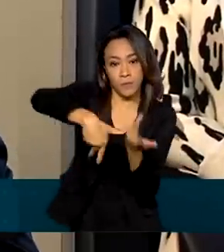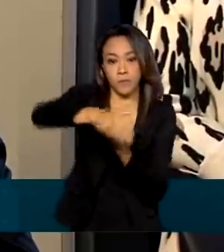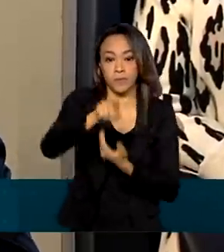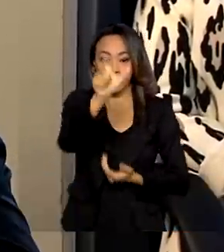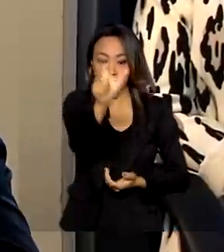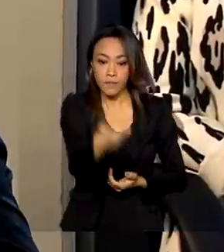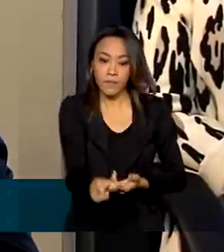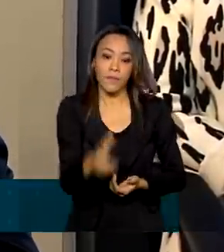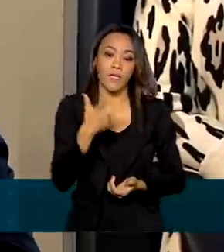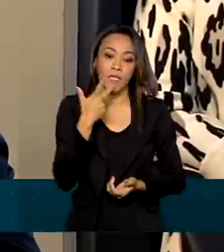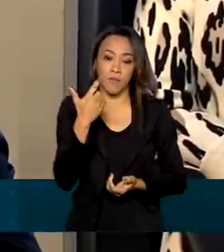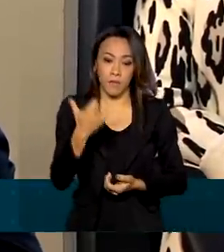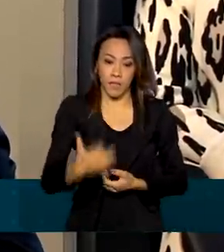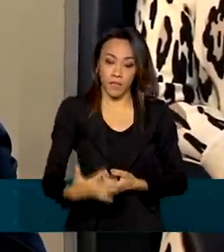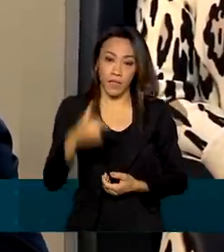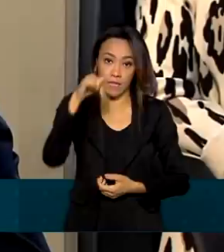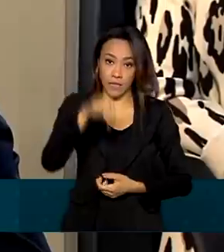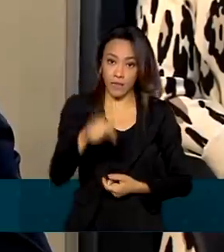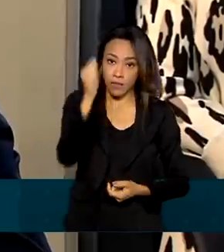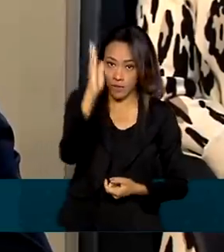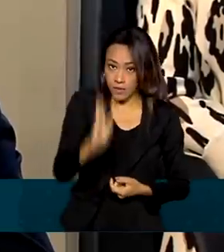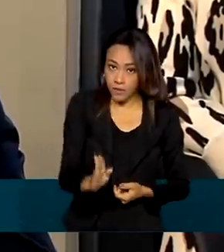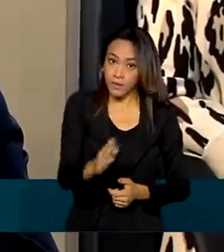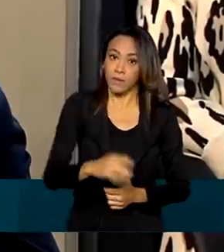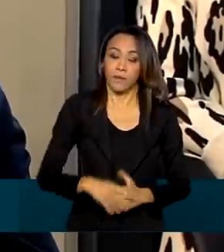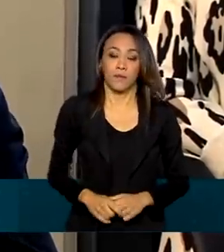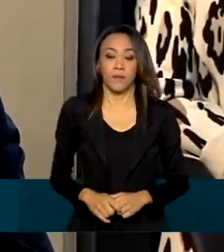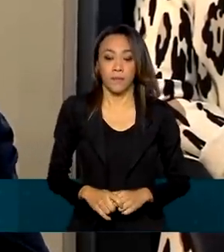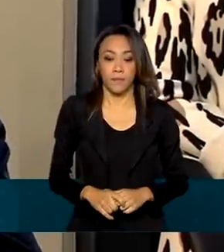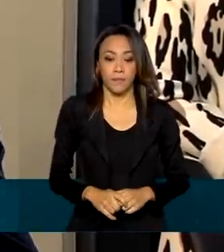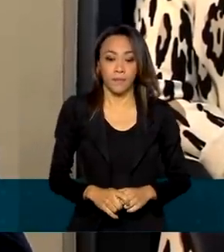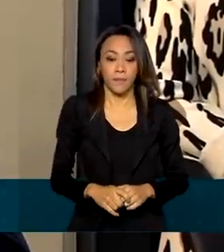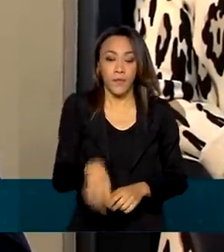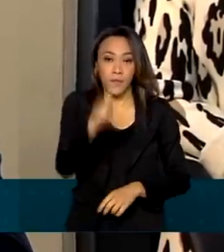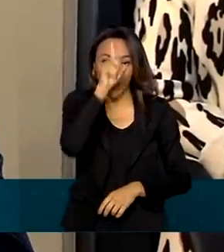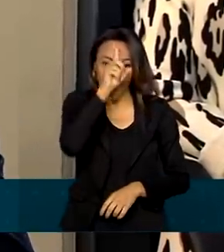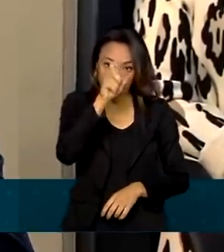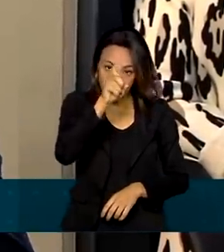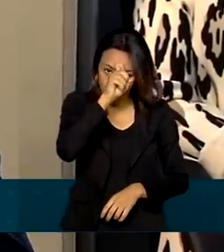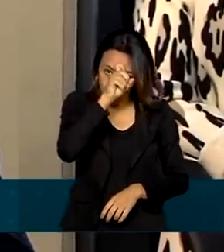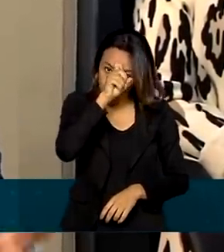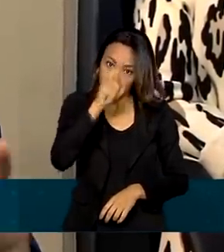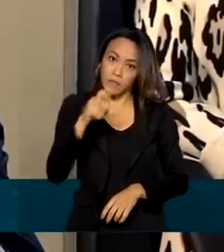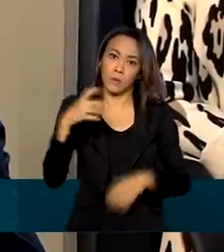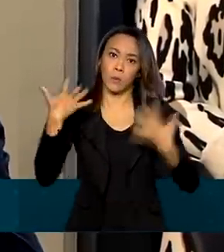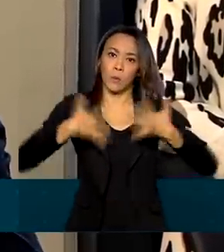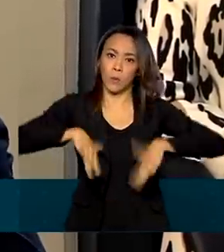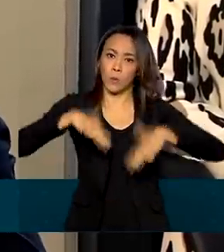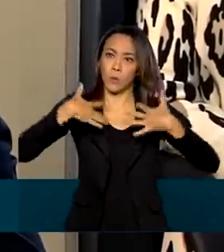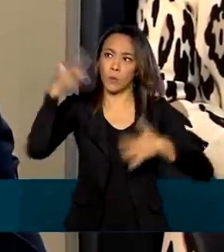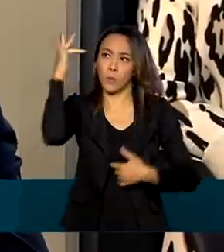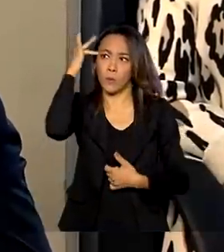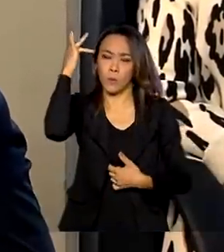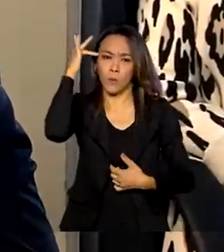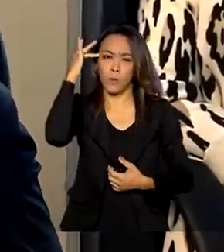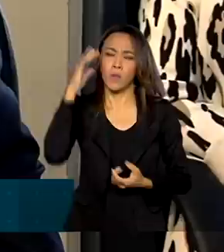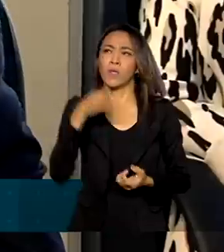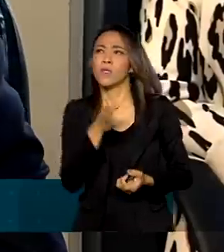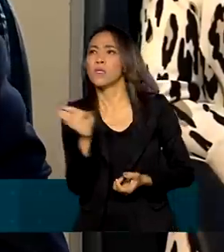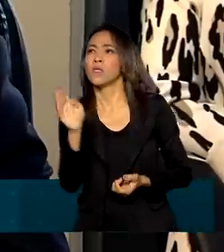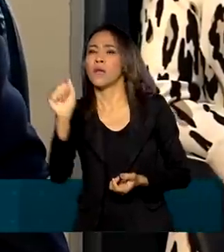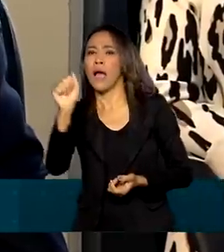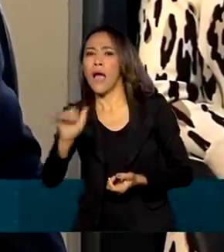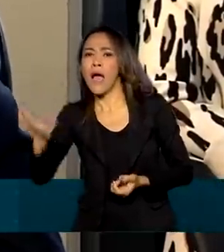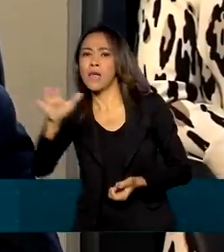humilde aqui no Brasil, é o hospital mais complexo nos Estados Unidos, passando pela Ásia, pela Europa,